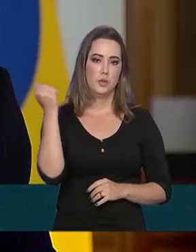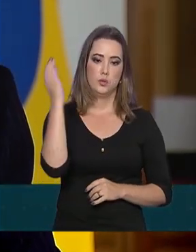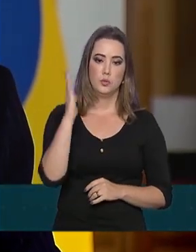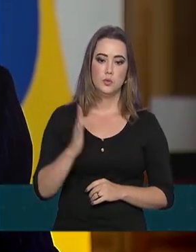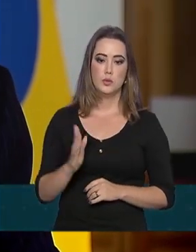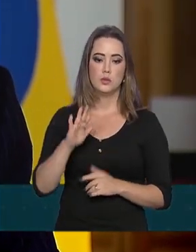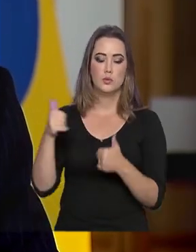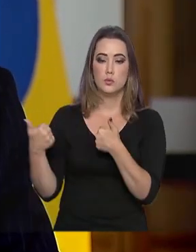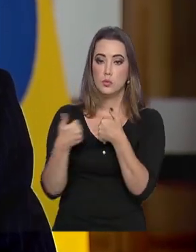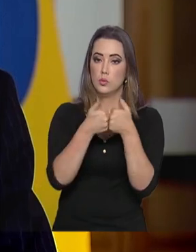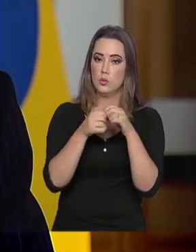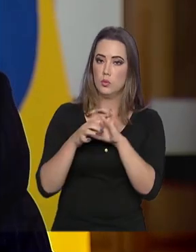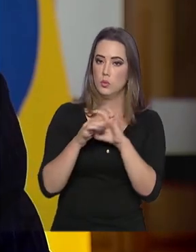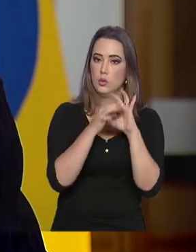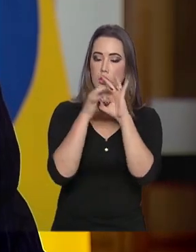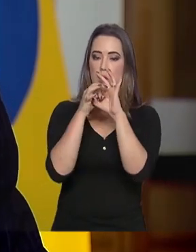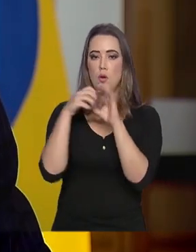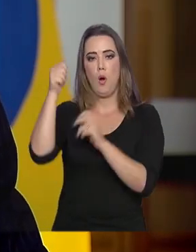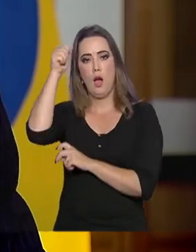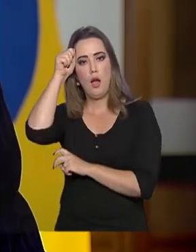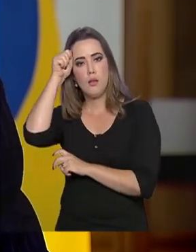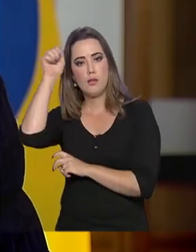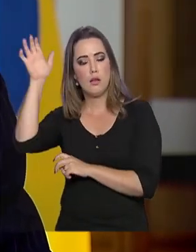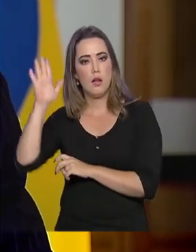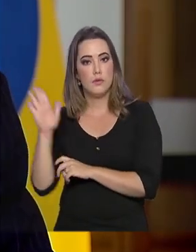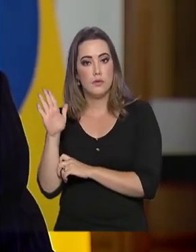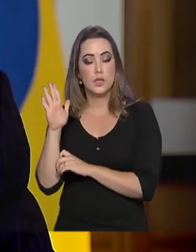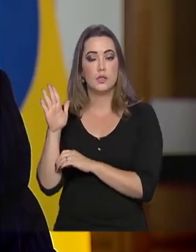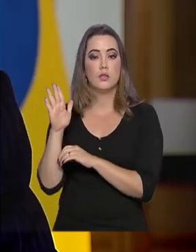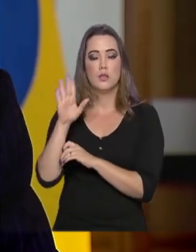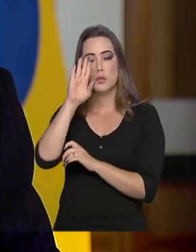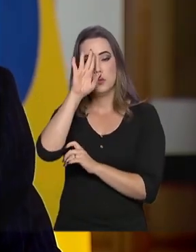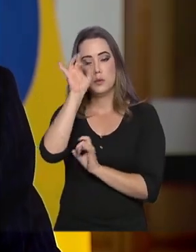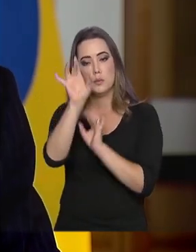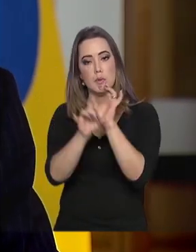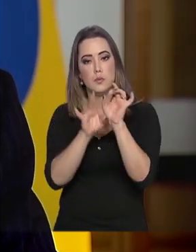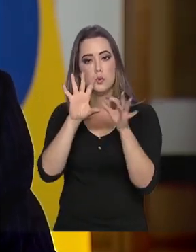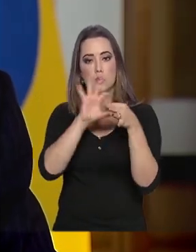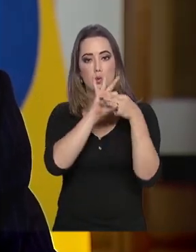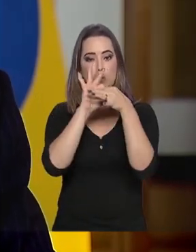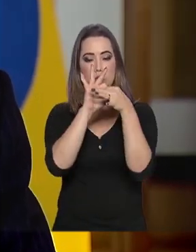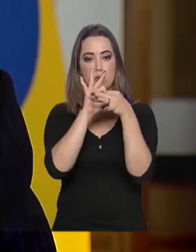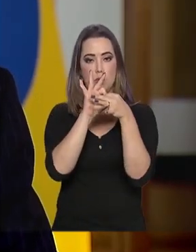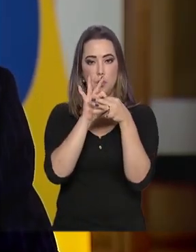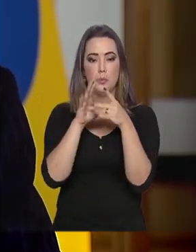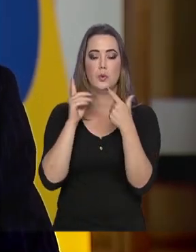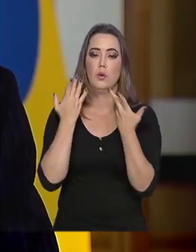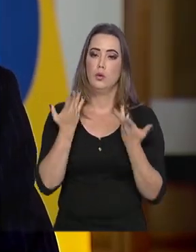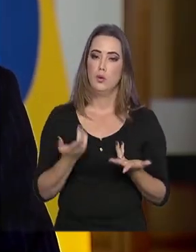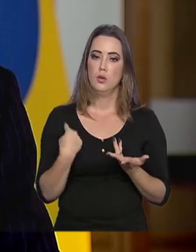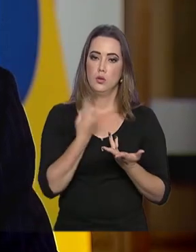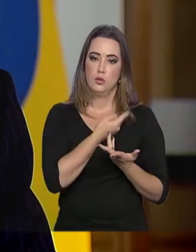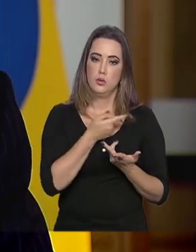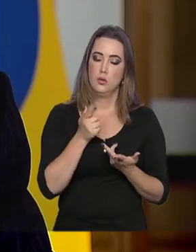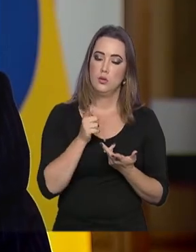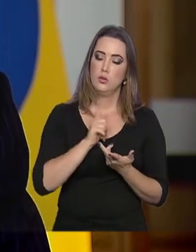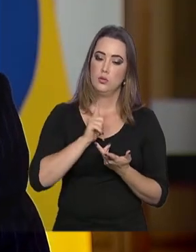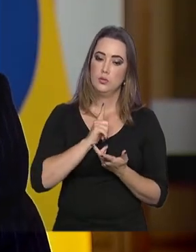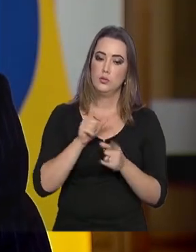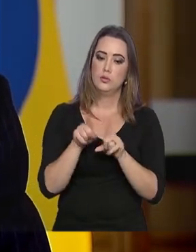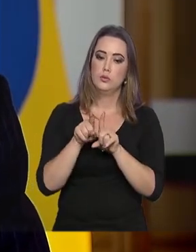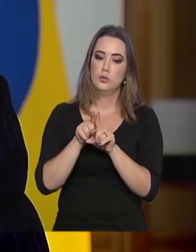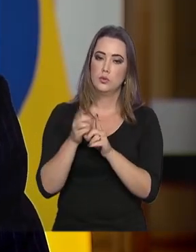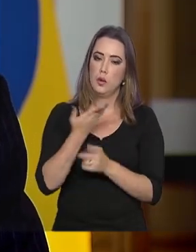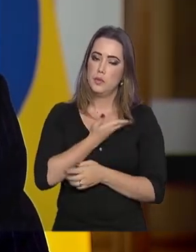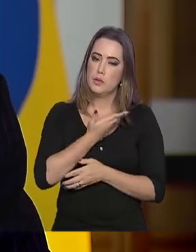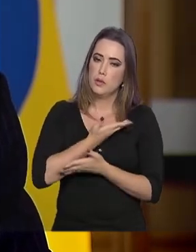numa aproximação com a África como um todo, especialmente através da União Africana. E contamos muito com a nossa